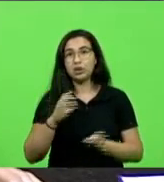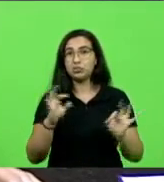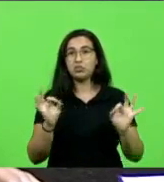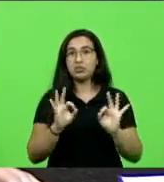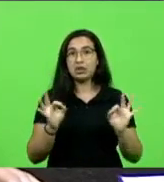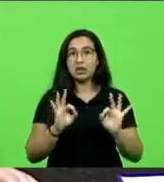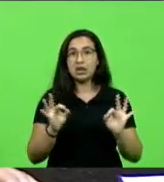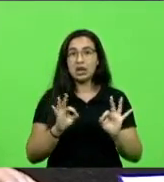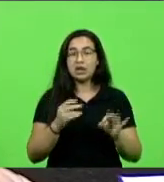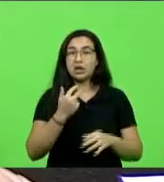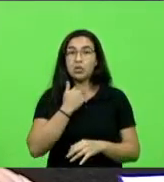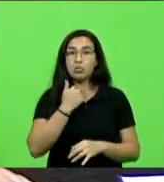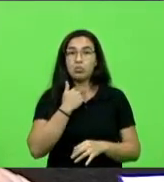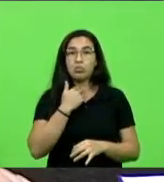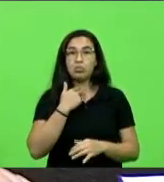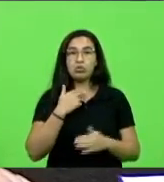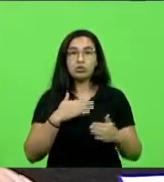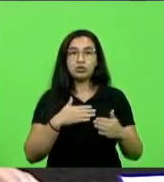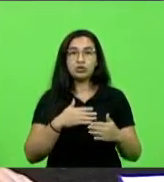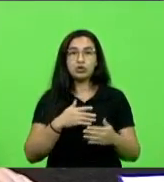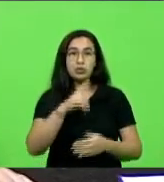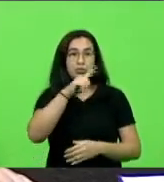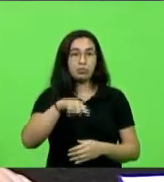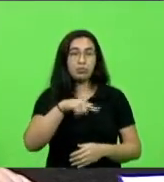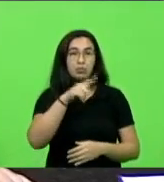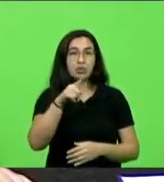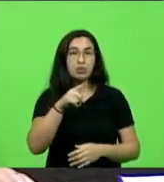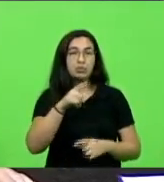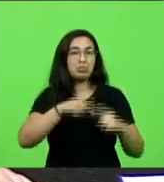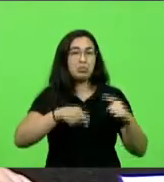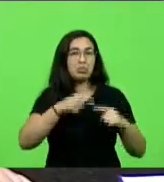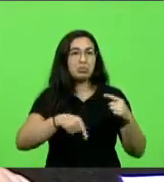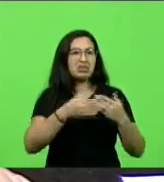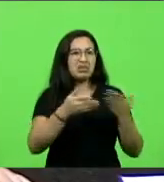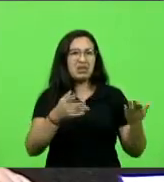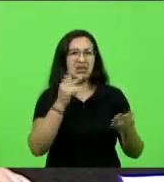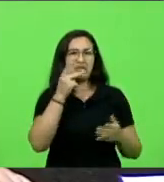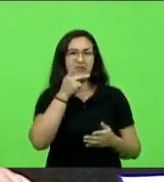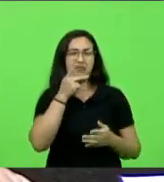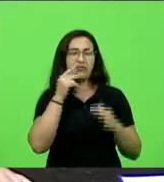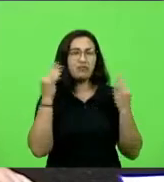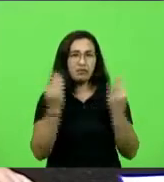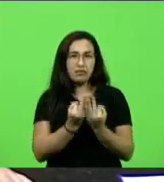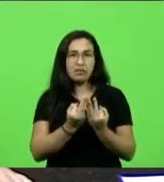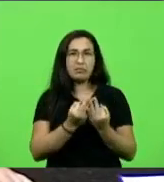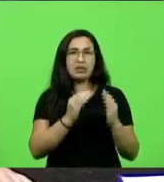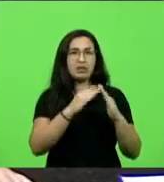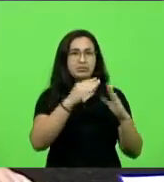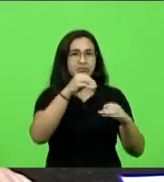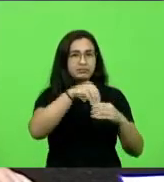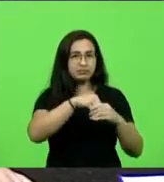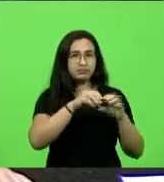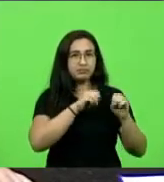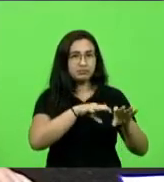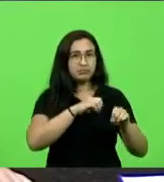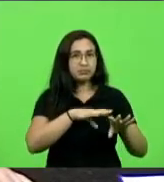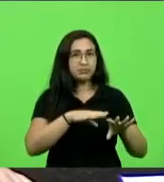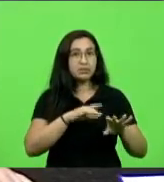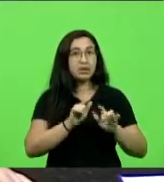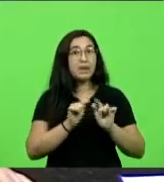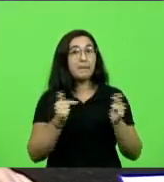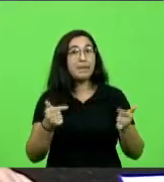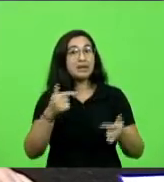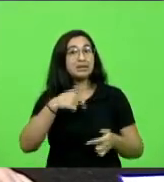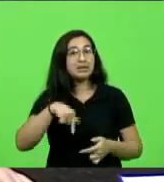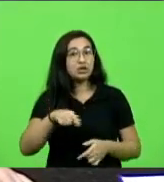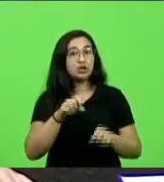poder de impedir uma família de fazer educação domiciliar. Porque elas estão fazendo. Mas nós temos o poder de fazer com que elas